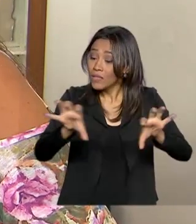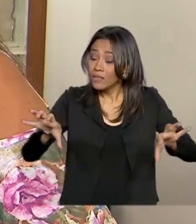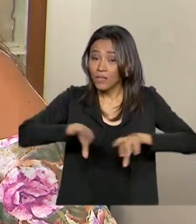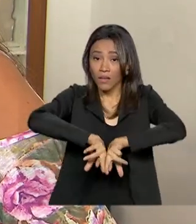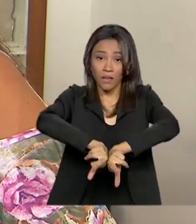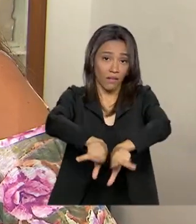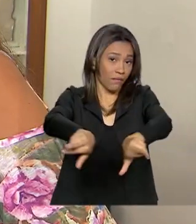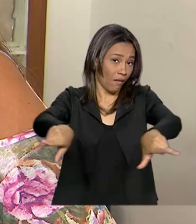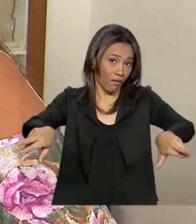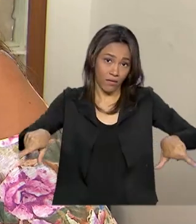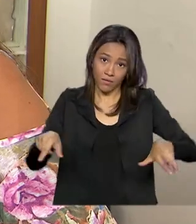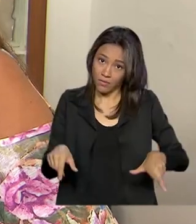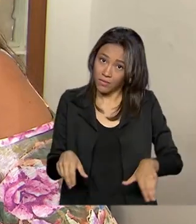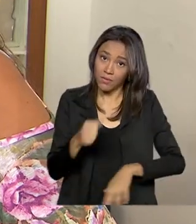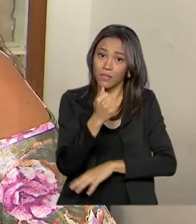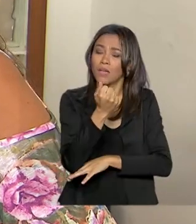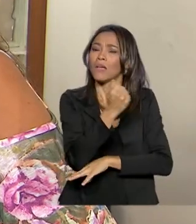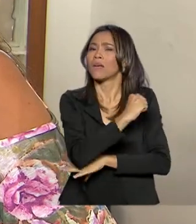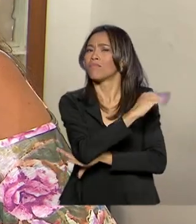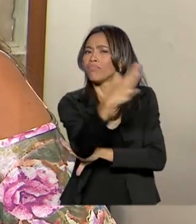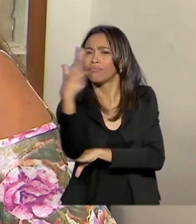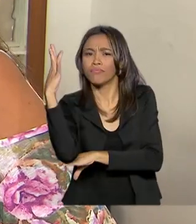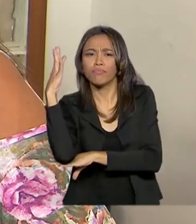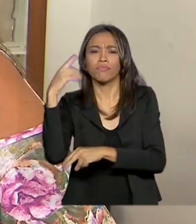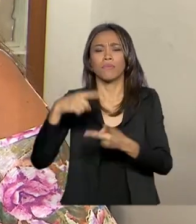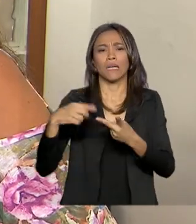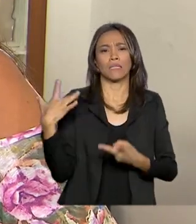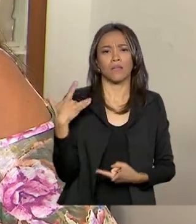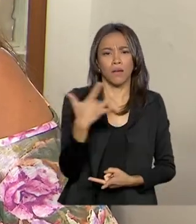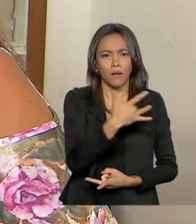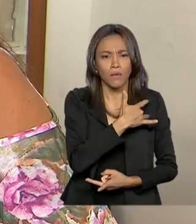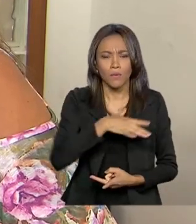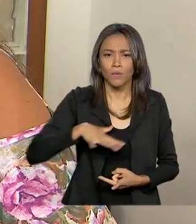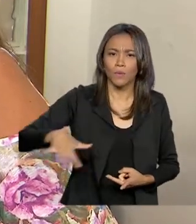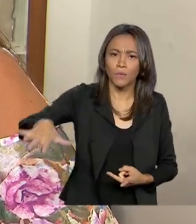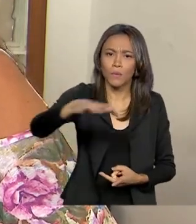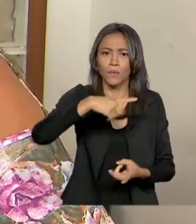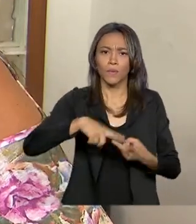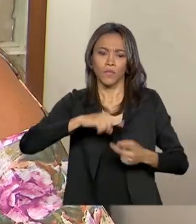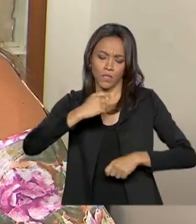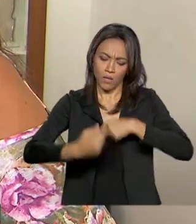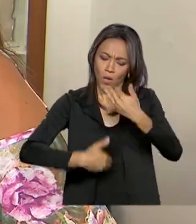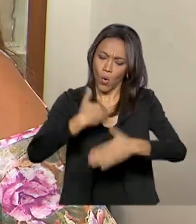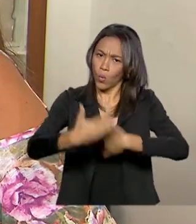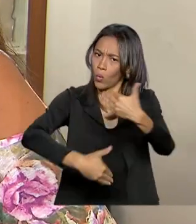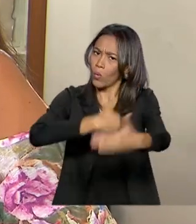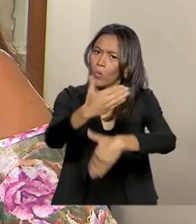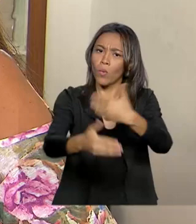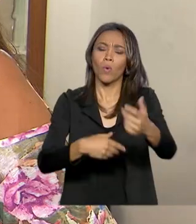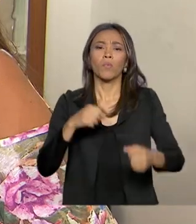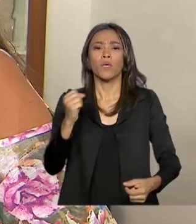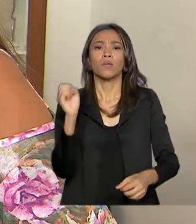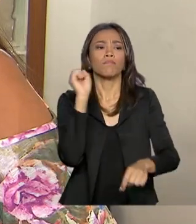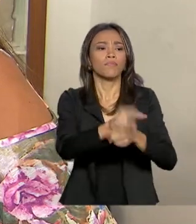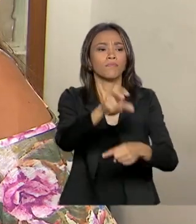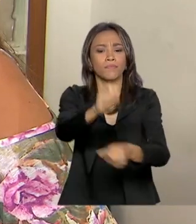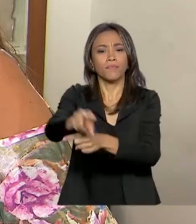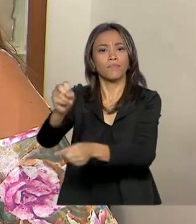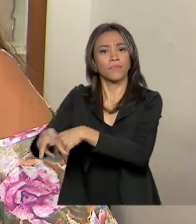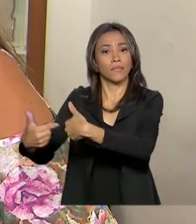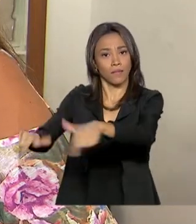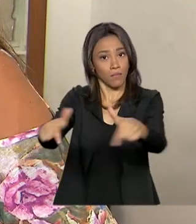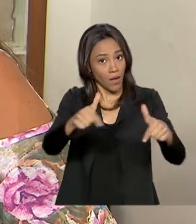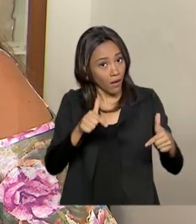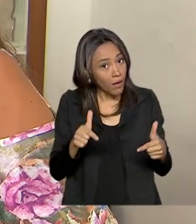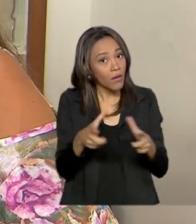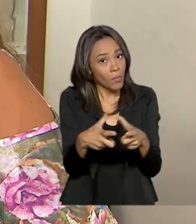como ambiental, saúde pública, desenvolvimento econômico, geração de empregos. Então a gente percebe